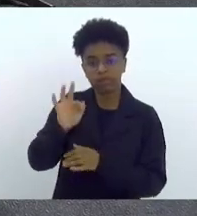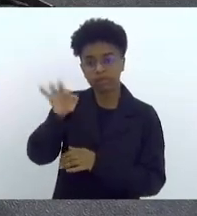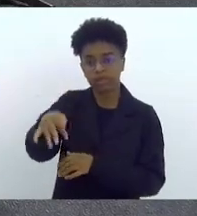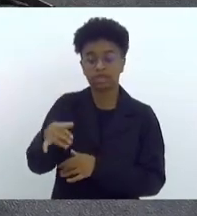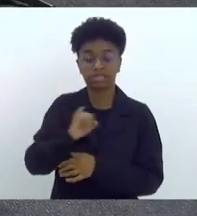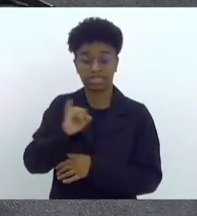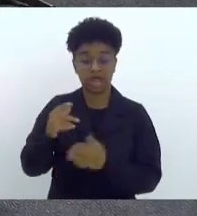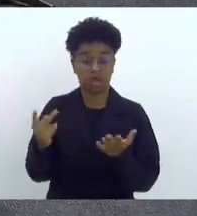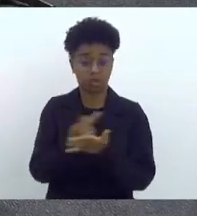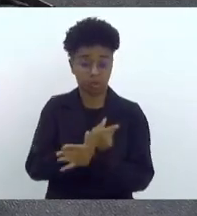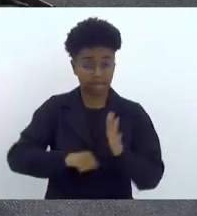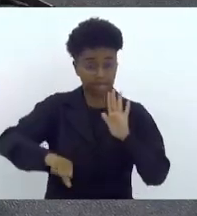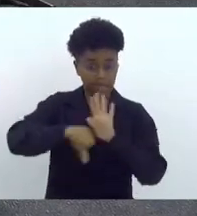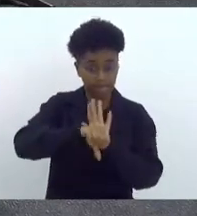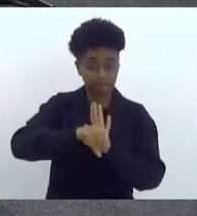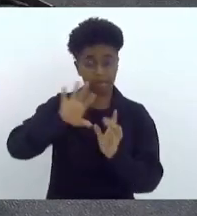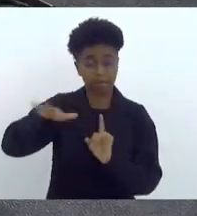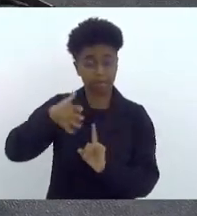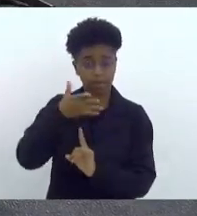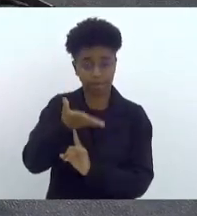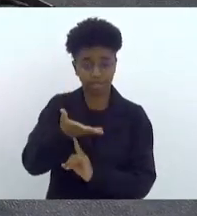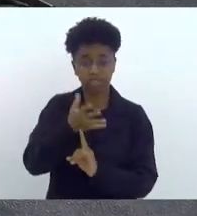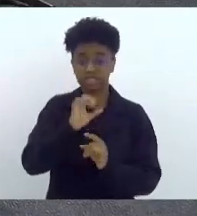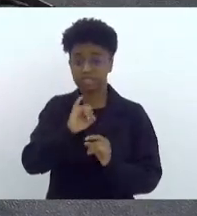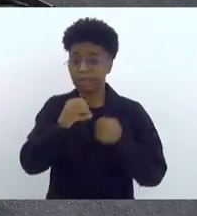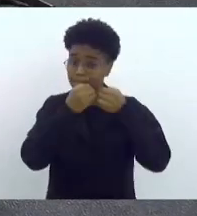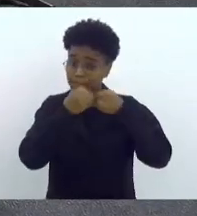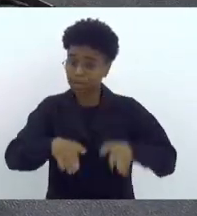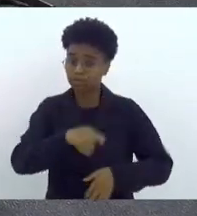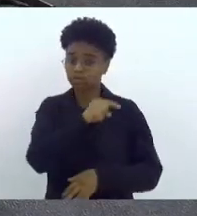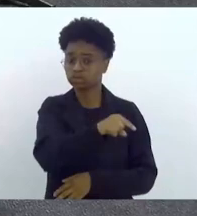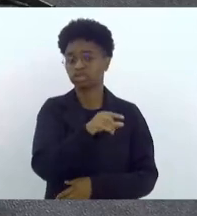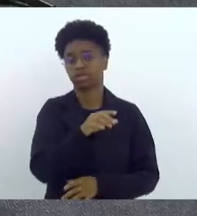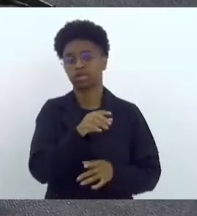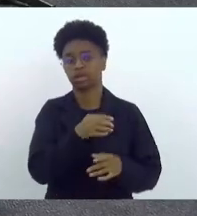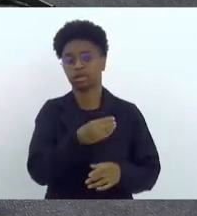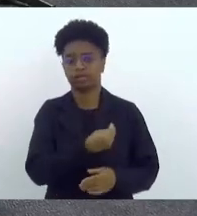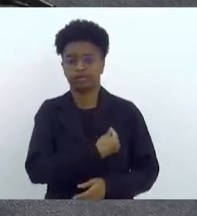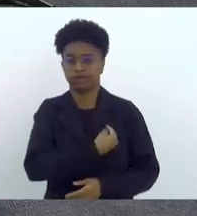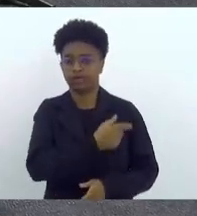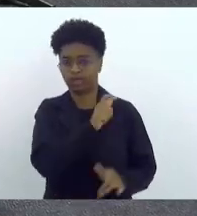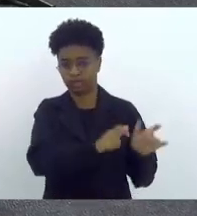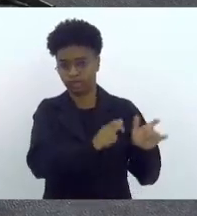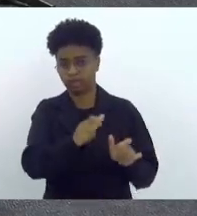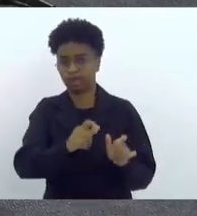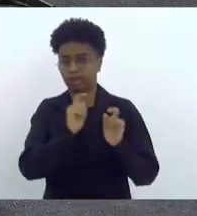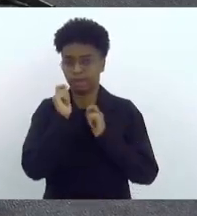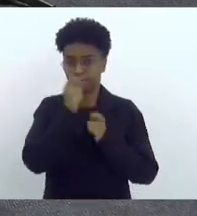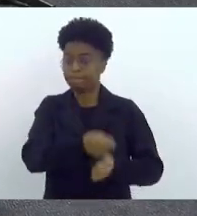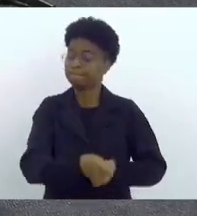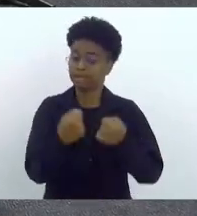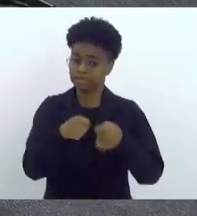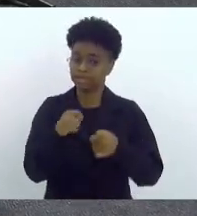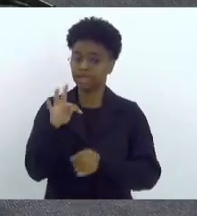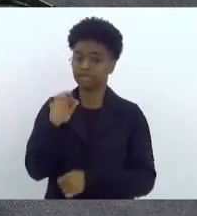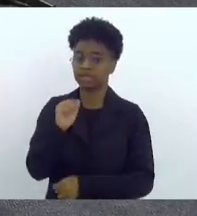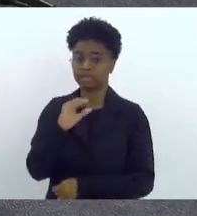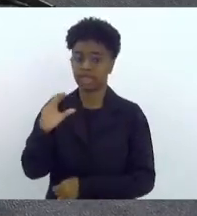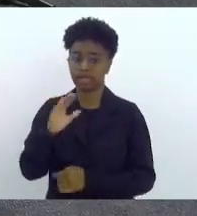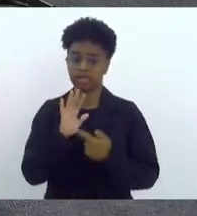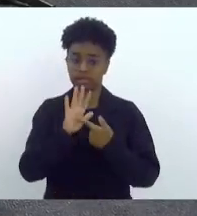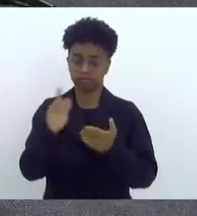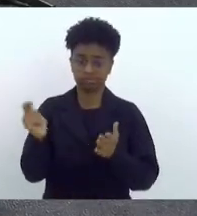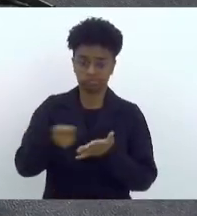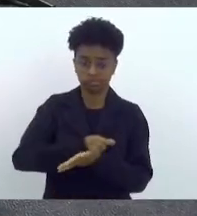crime que venha a acontecer ambiental, que atinja direto ou indiretamente o pescador, que é o que o TAC que seja assinado, seja com o